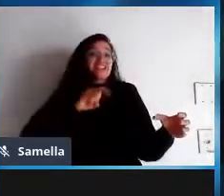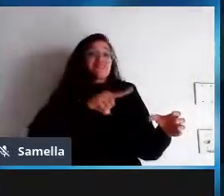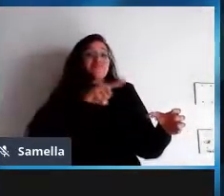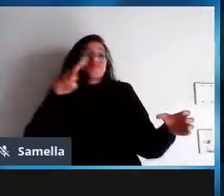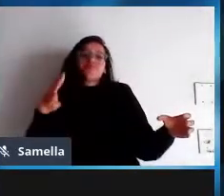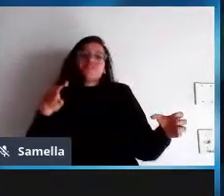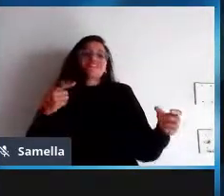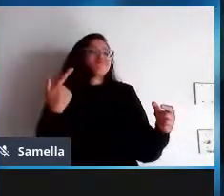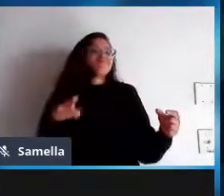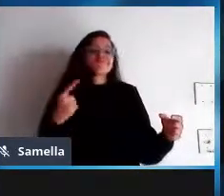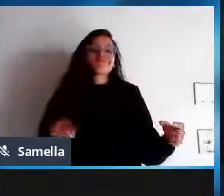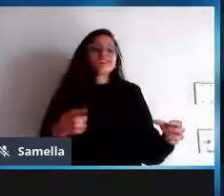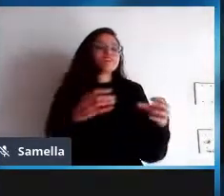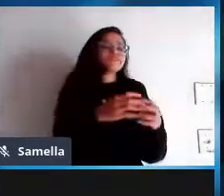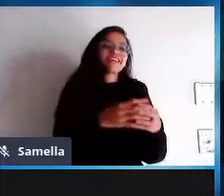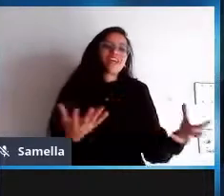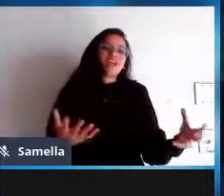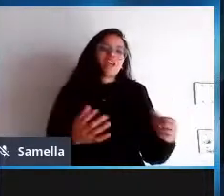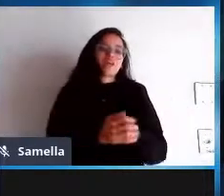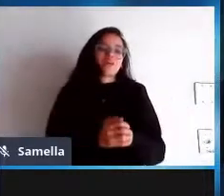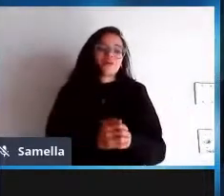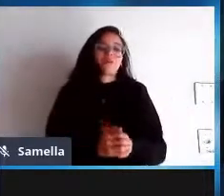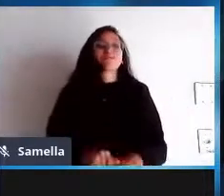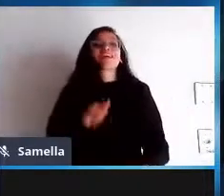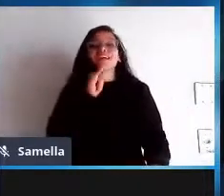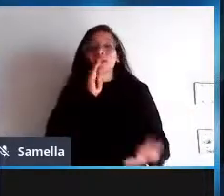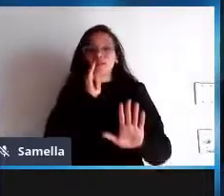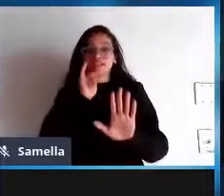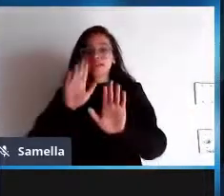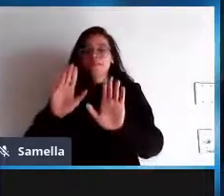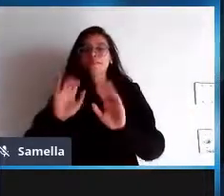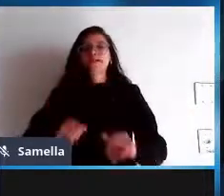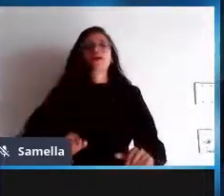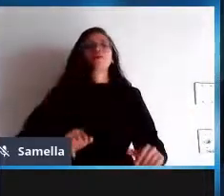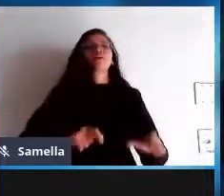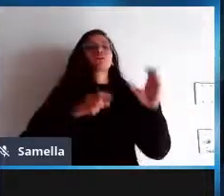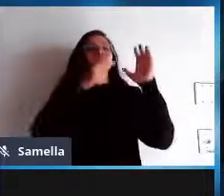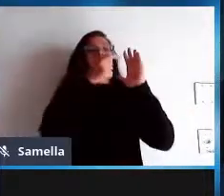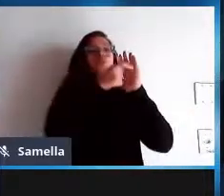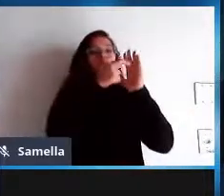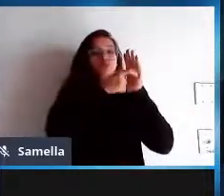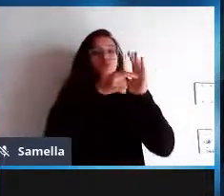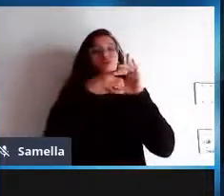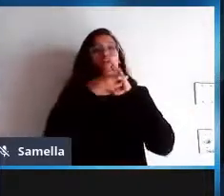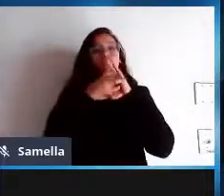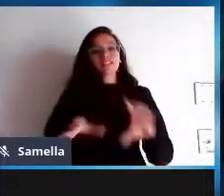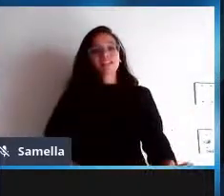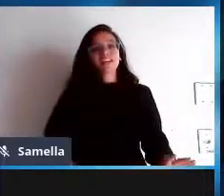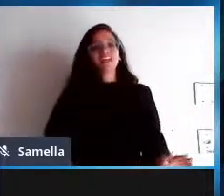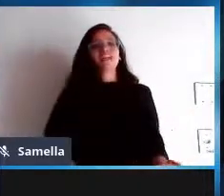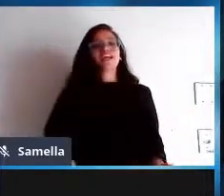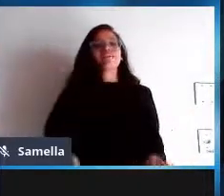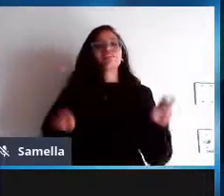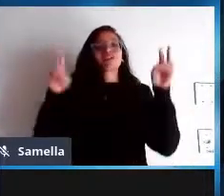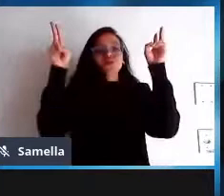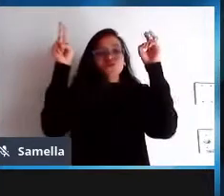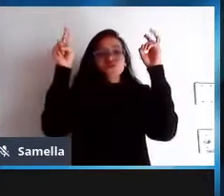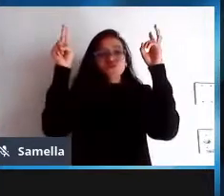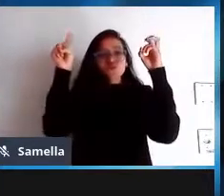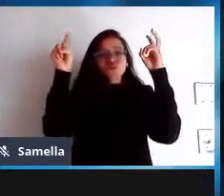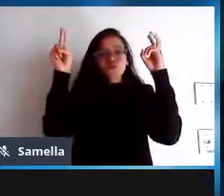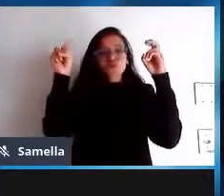no contexto do software livre então a gente agora pode estabelecer uma um conceito aqui que eu acho que é bastante